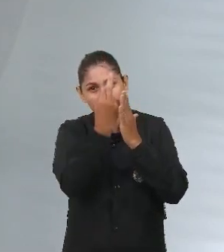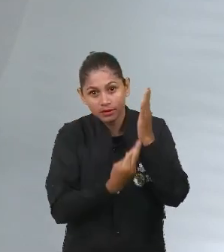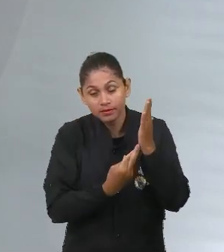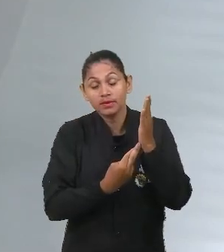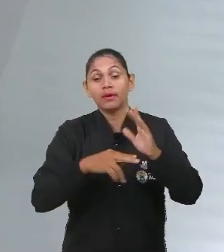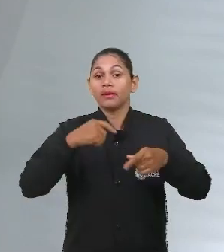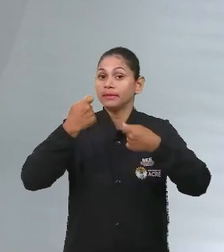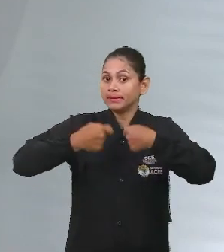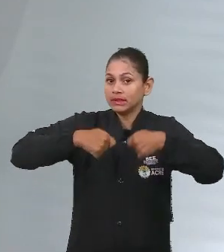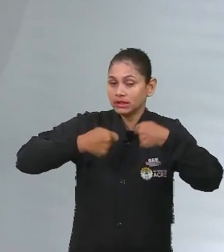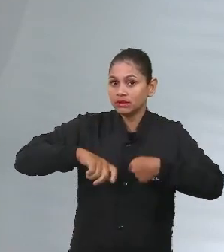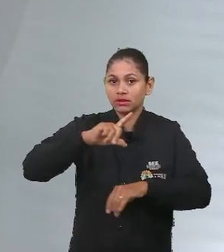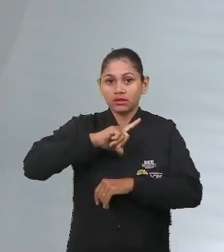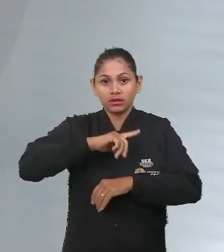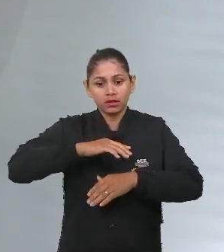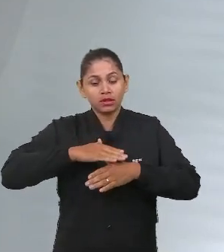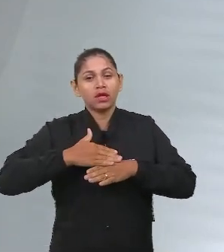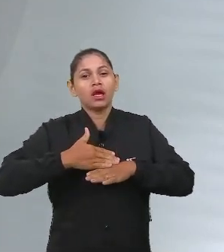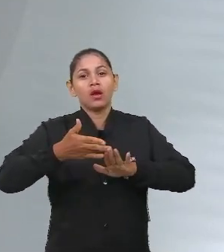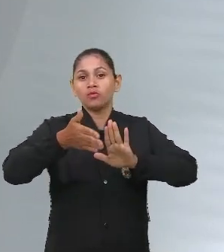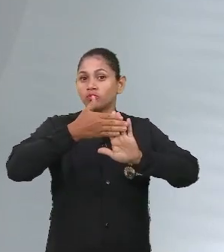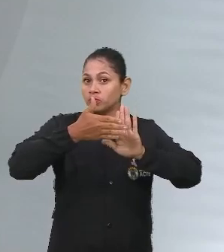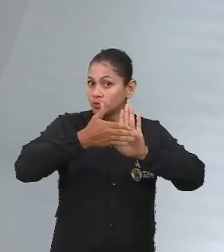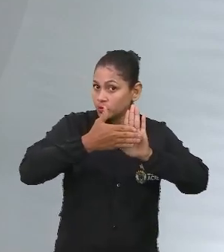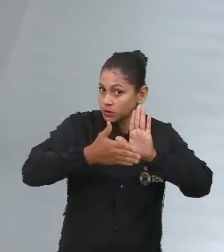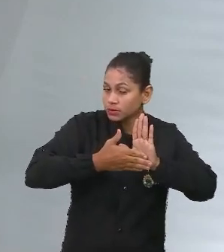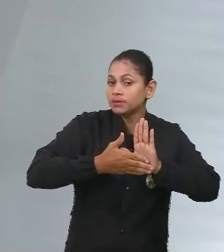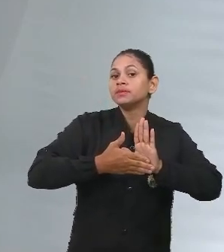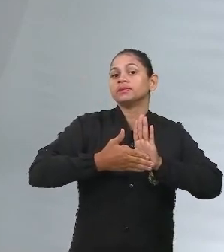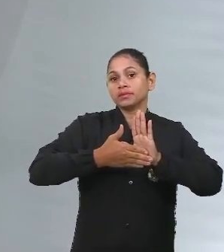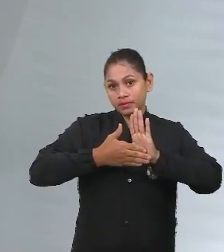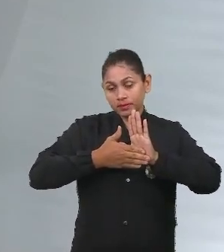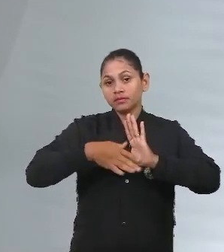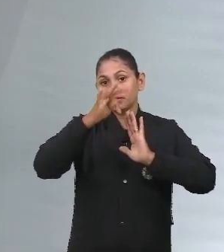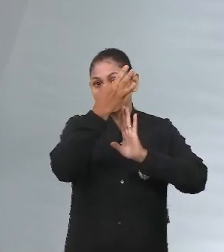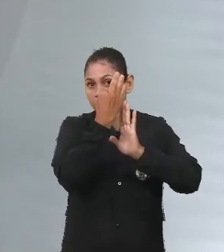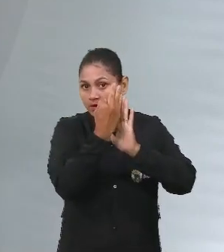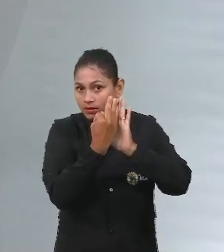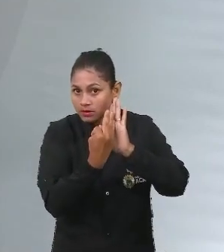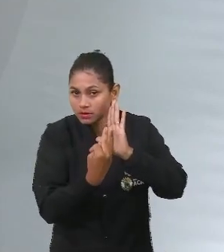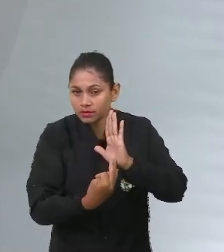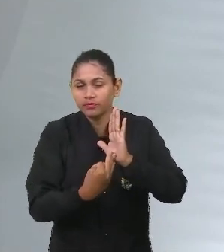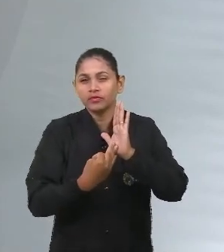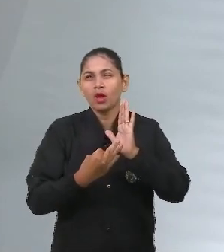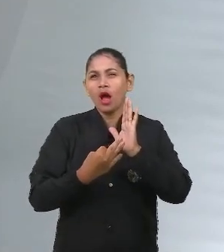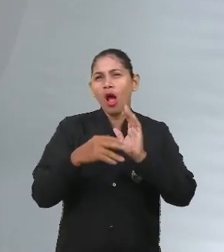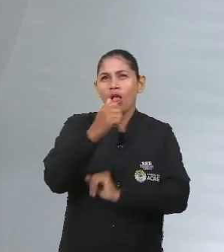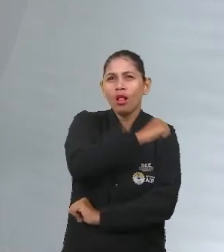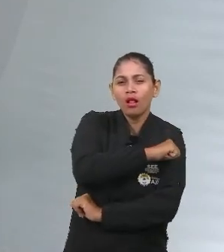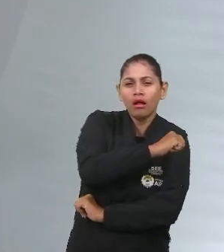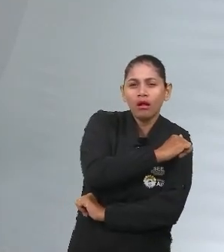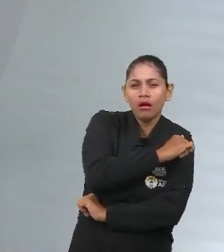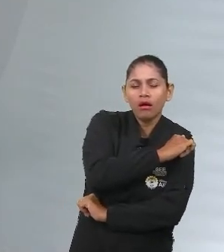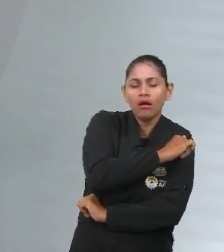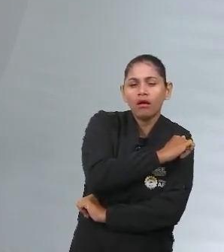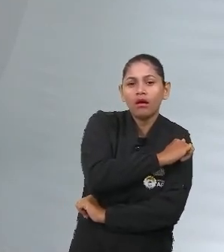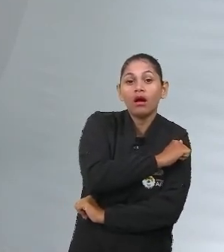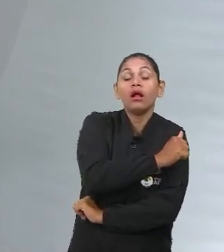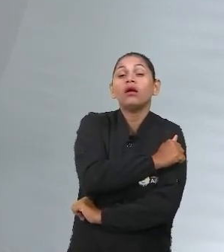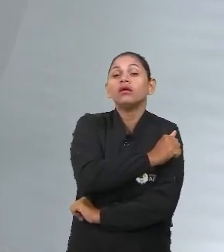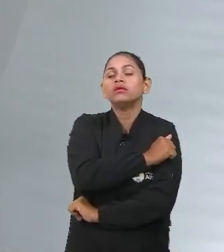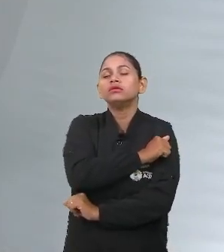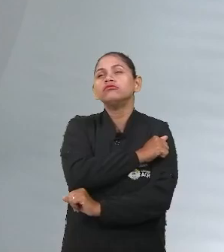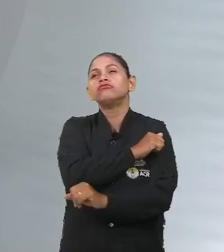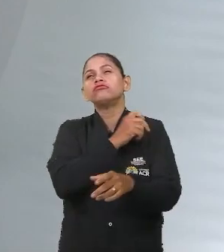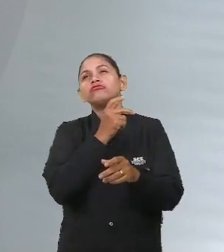tenha um plano, você tenha um projeto de texto. Muitos alunos nos procuram e dizem, professor, eu posso ter